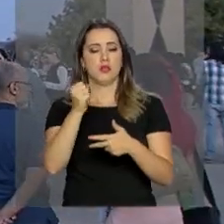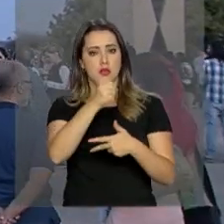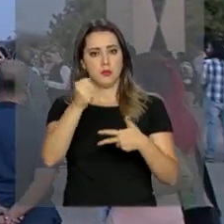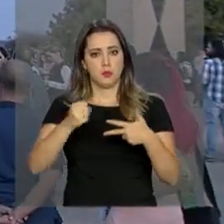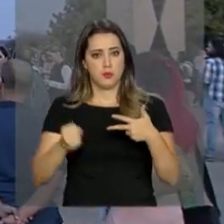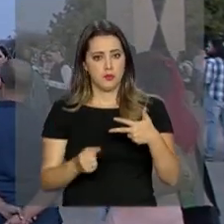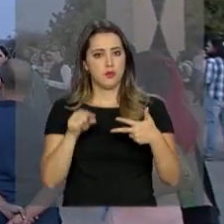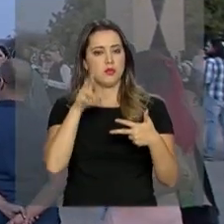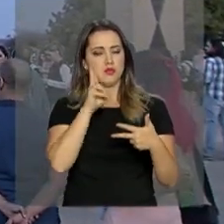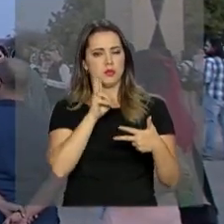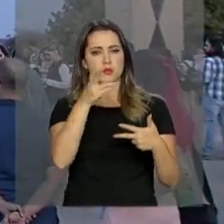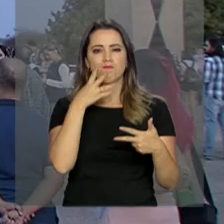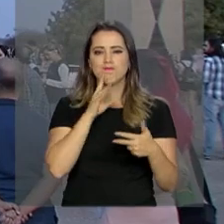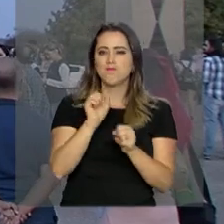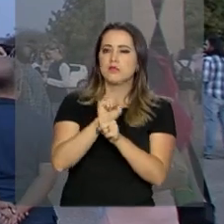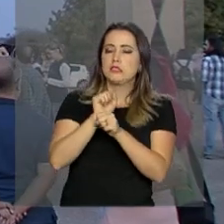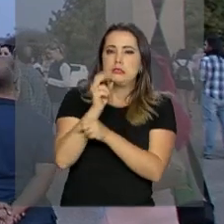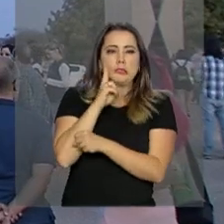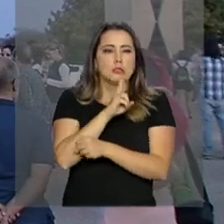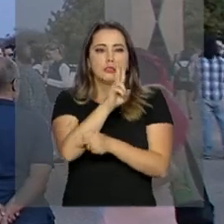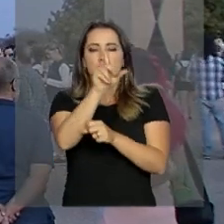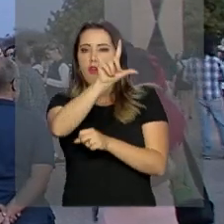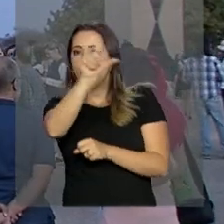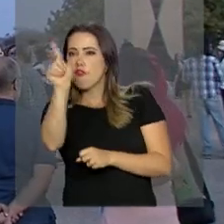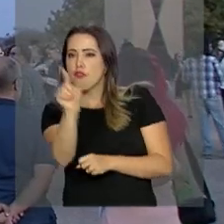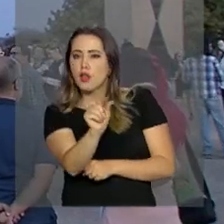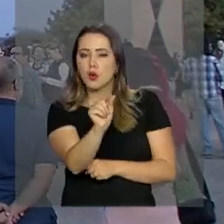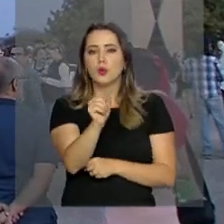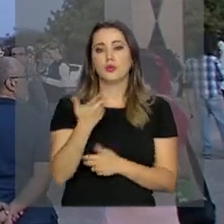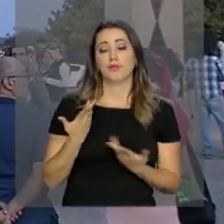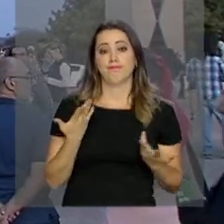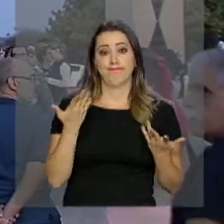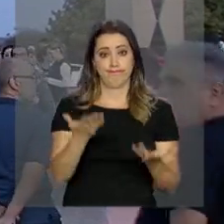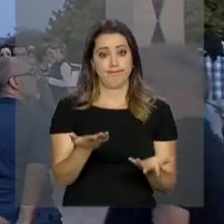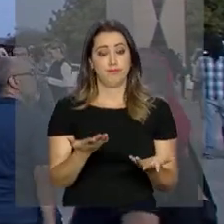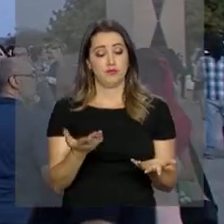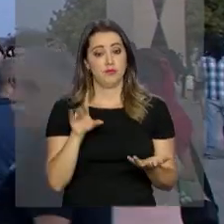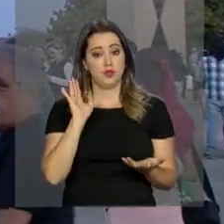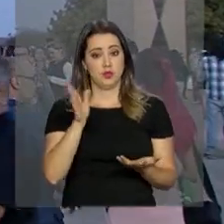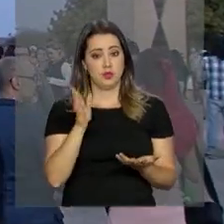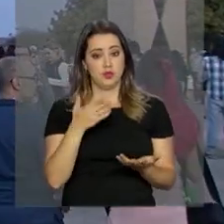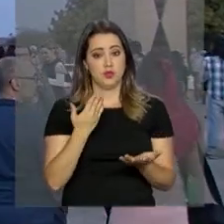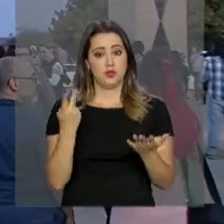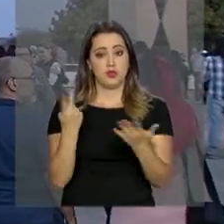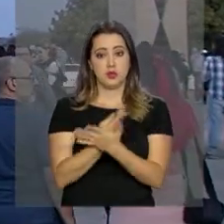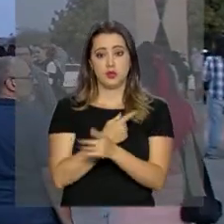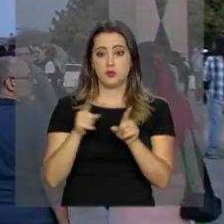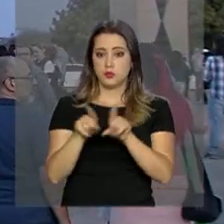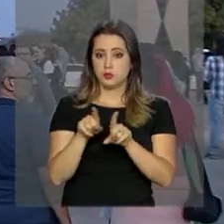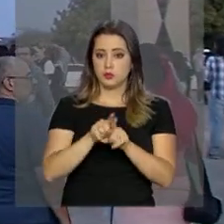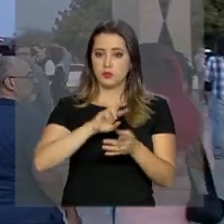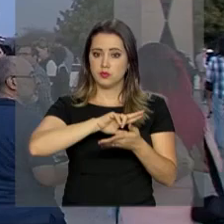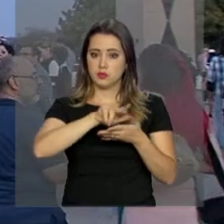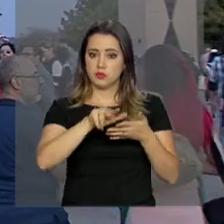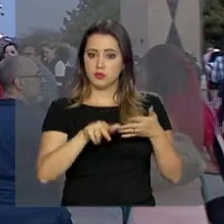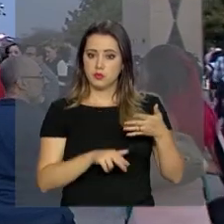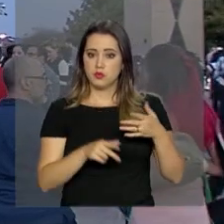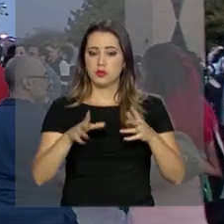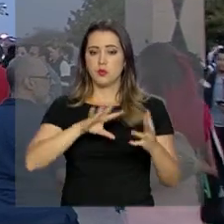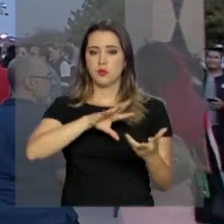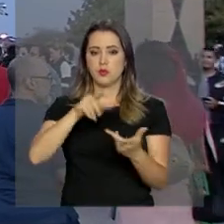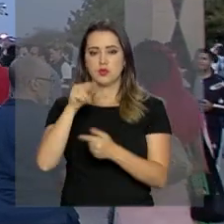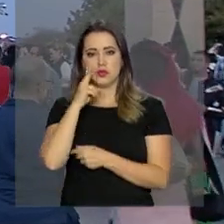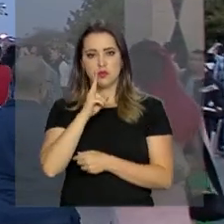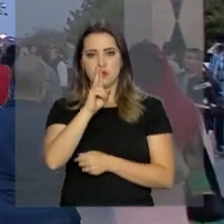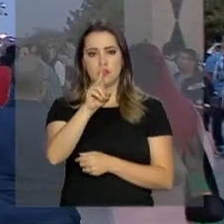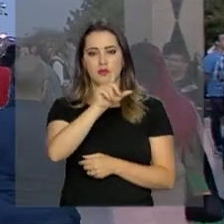para acompanhar essa Lua de Sangue nesse eclipse lunar. Esse momento já aconteceu também em várias partes do mundo,